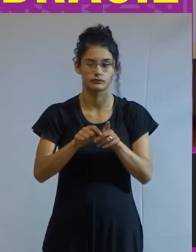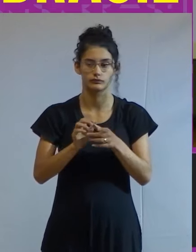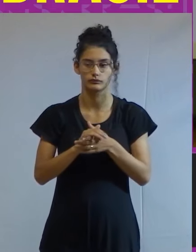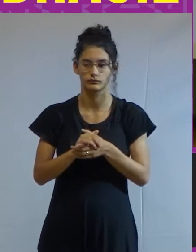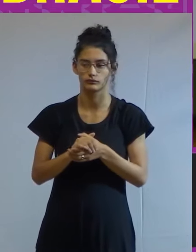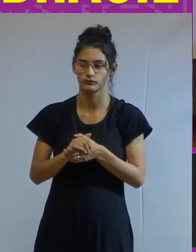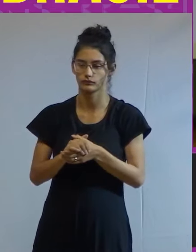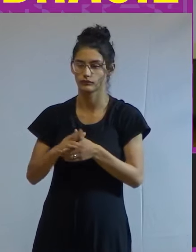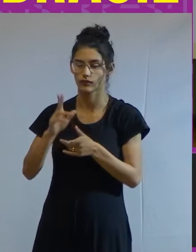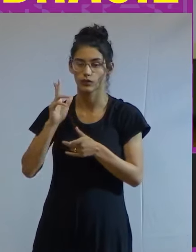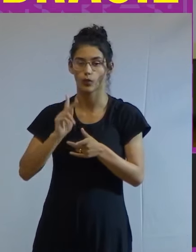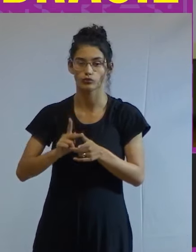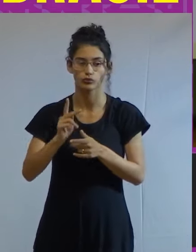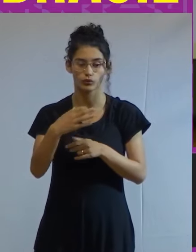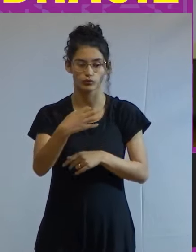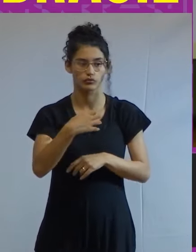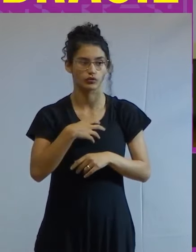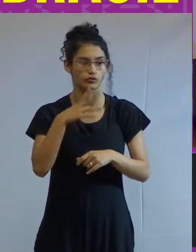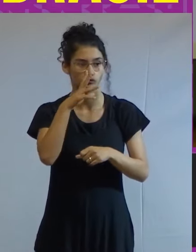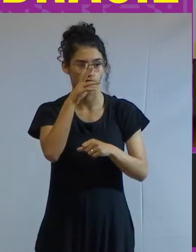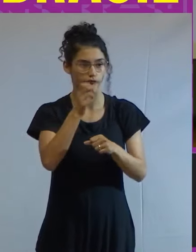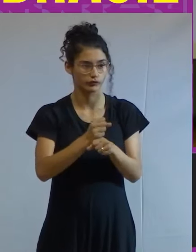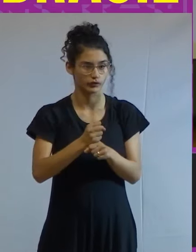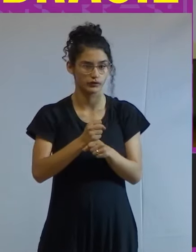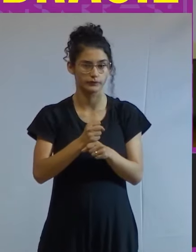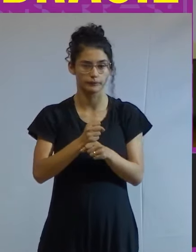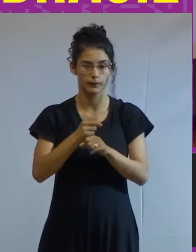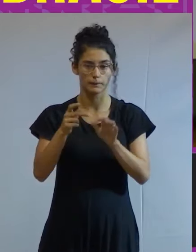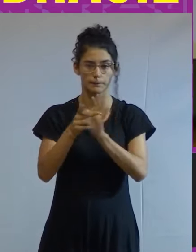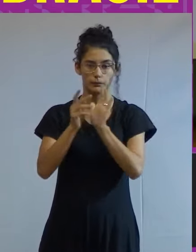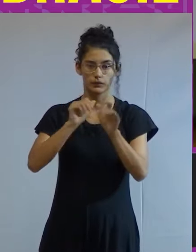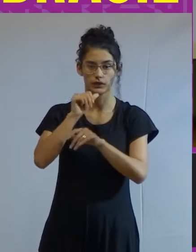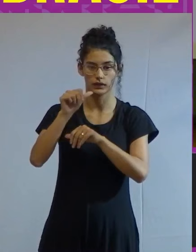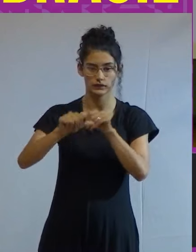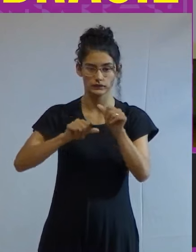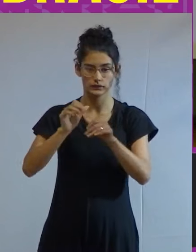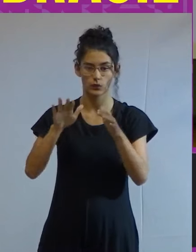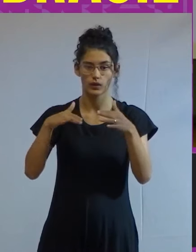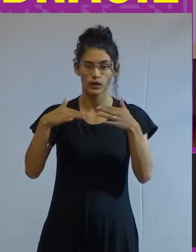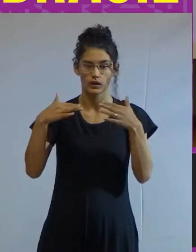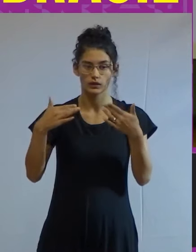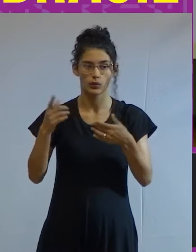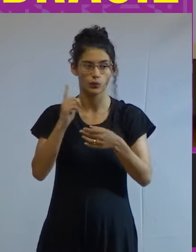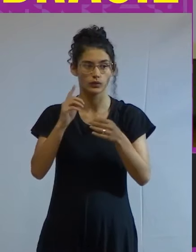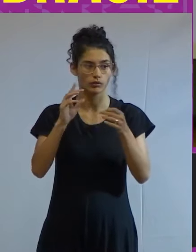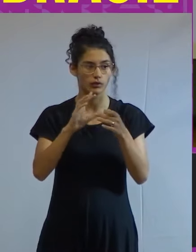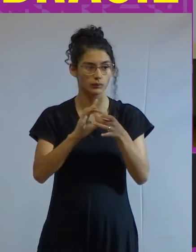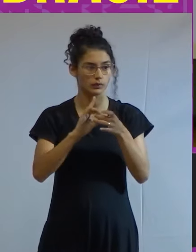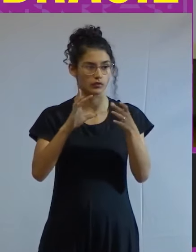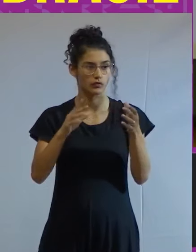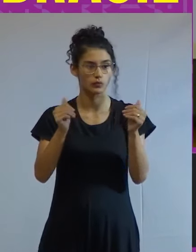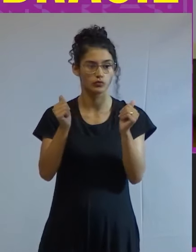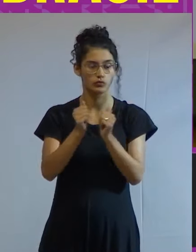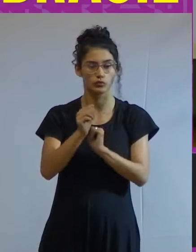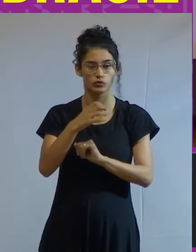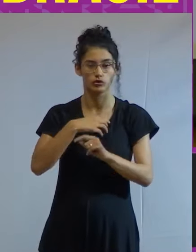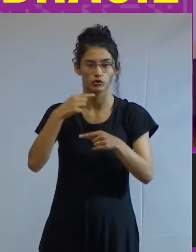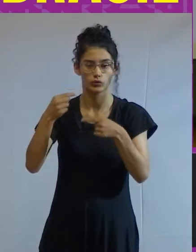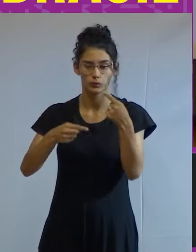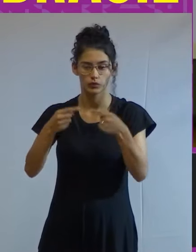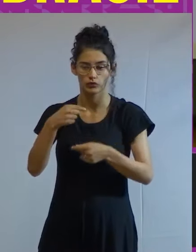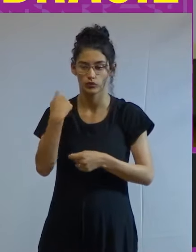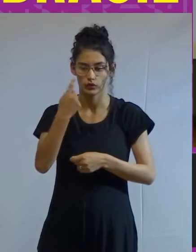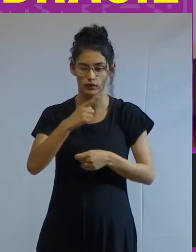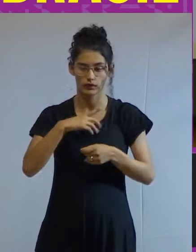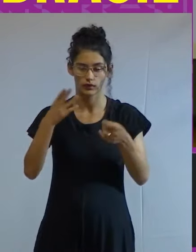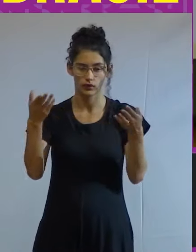manter a sua posição de força na transição então o neoliberalismo com essa situação política em que nós